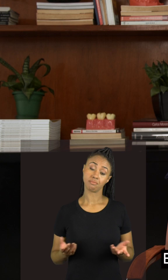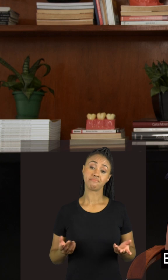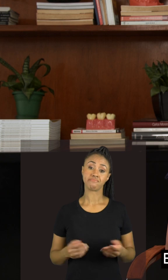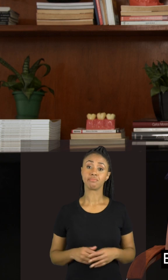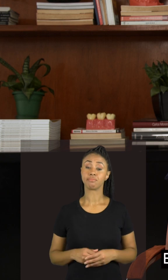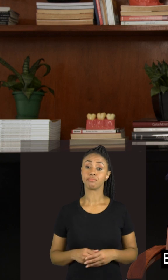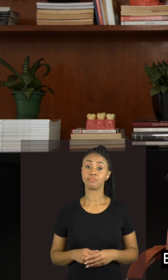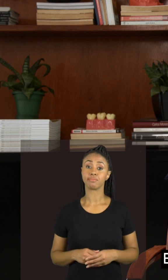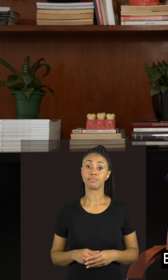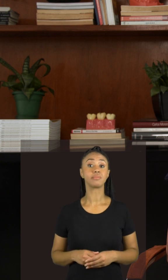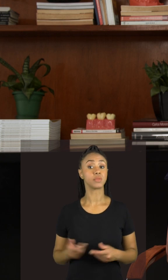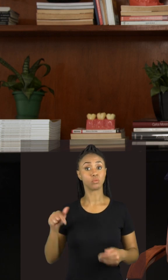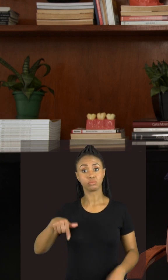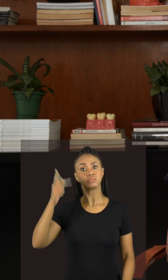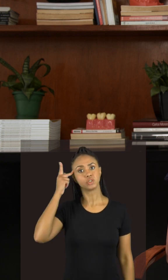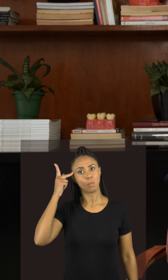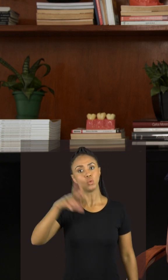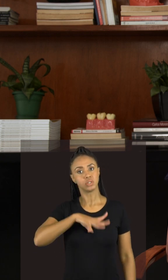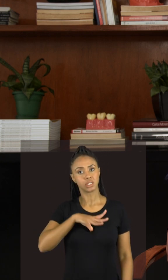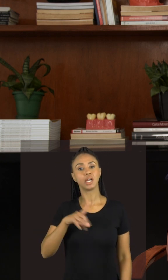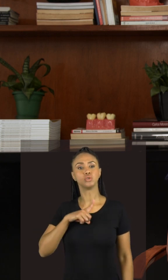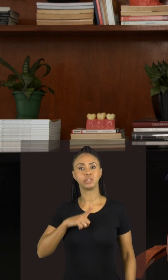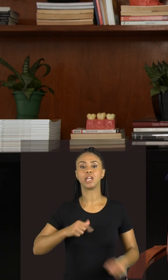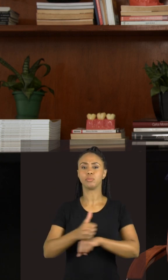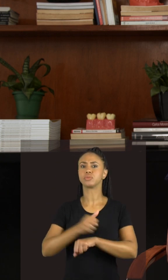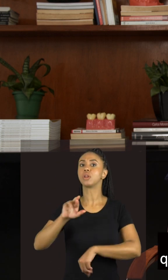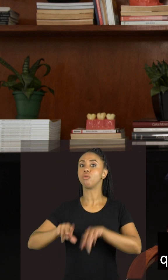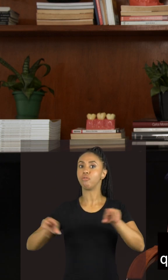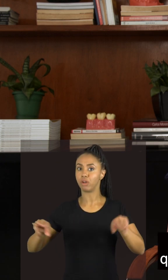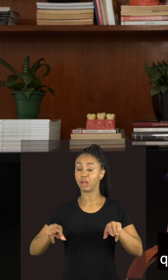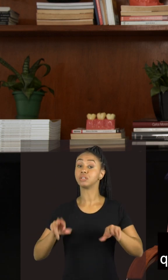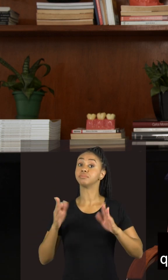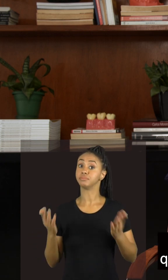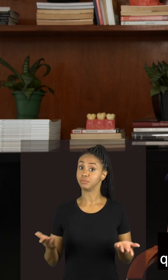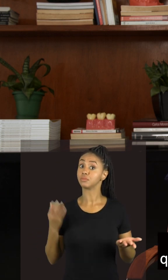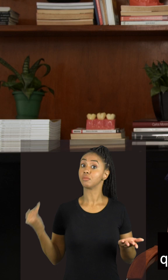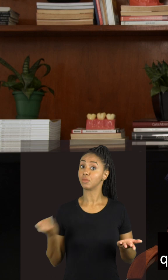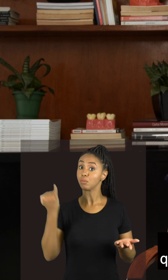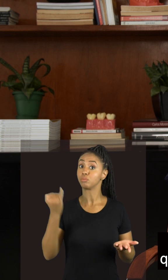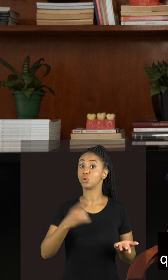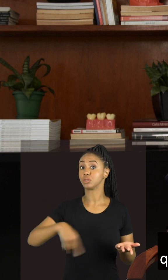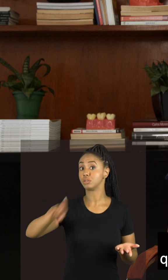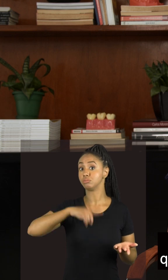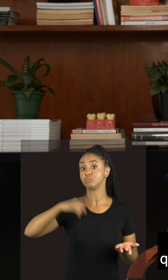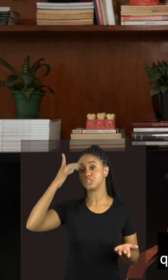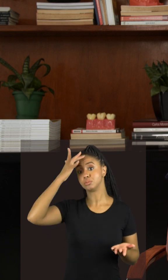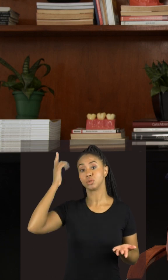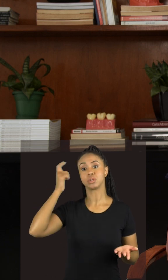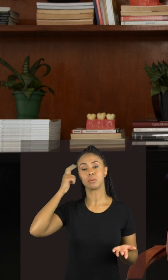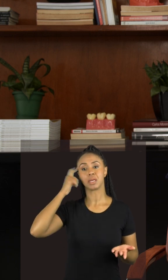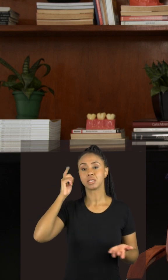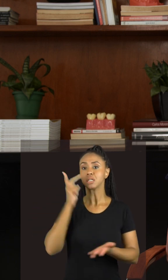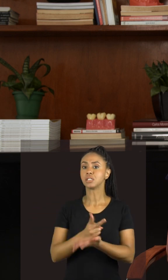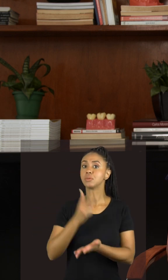Então, na cidade de São Paulo temos diversos profissionais que estão atuando na área e é muito importante que as pessoas pensem sempre